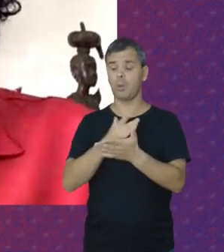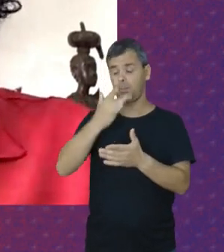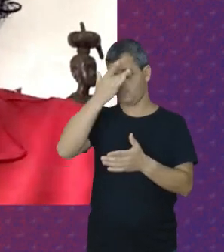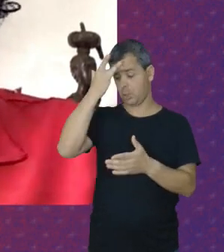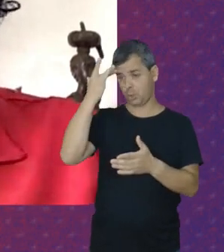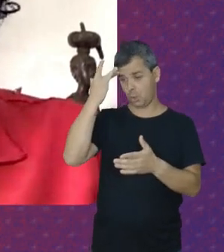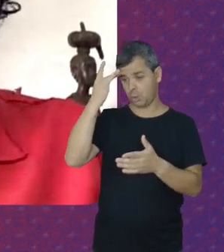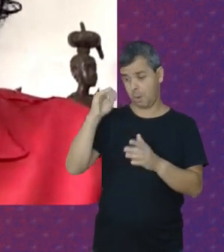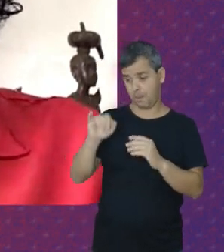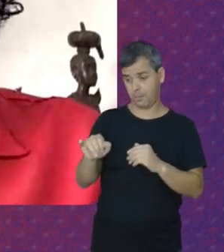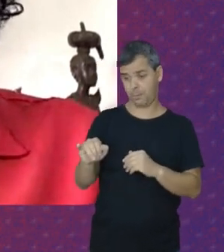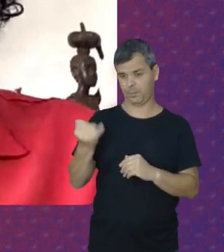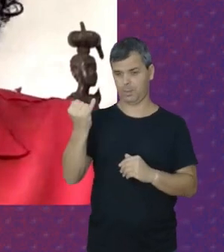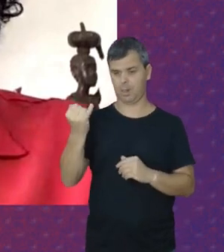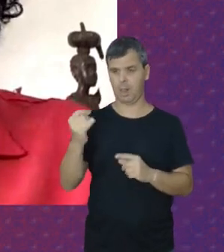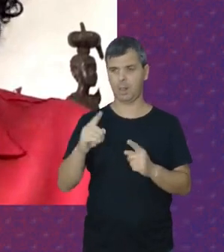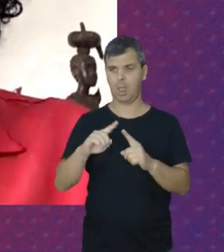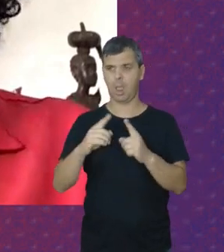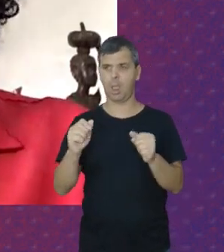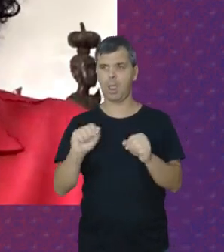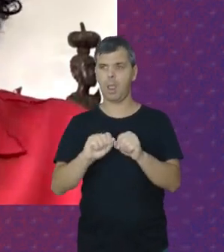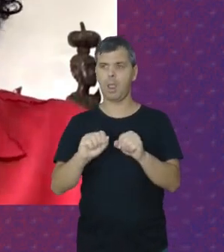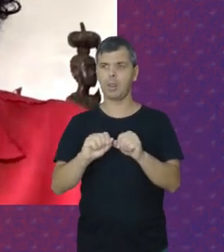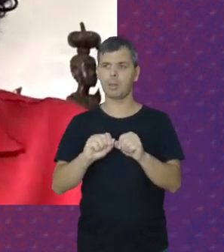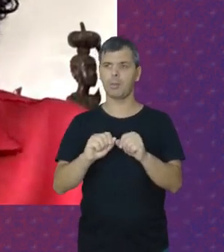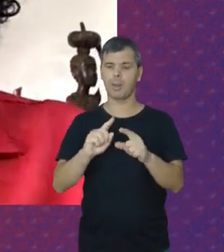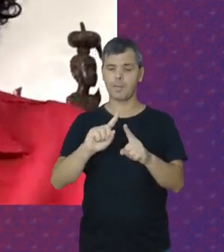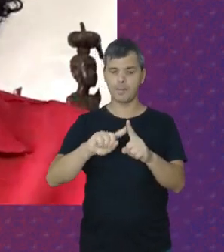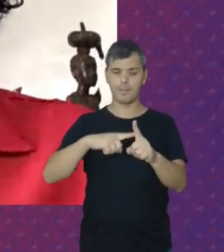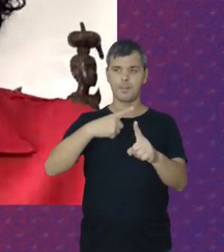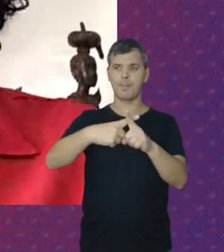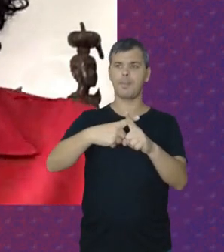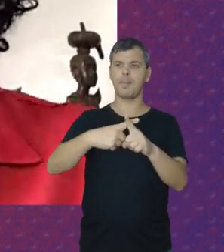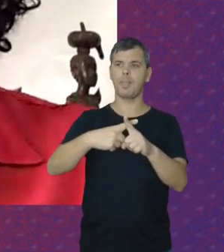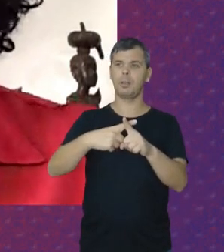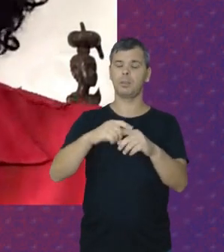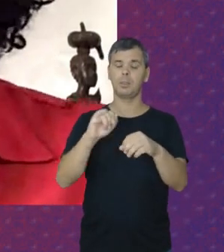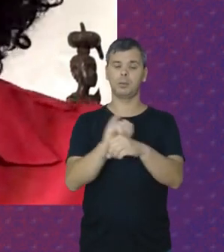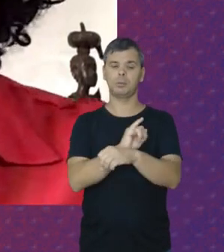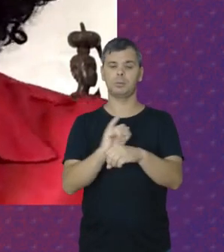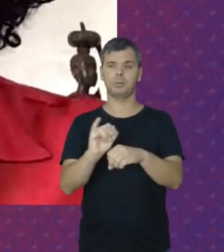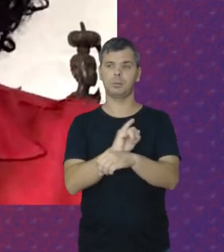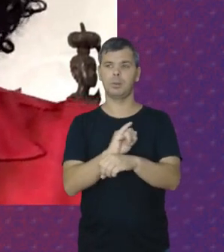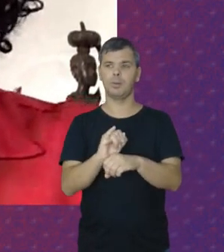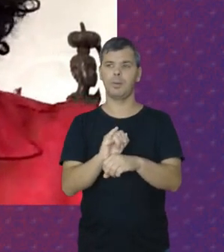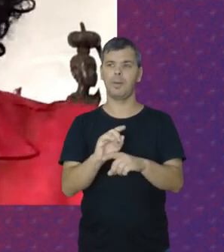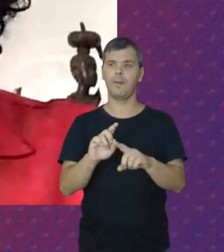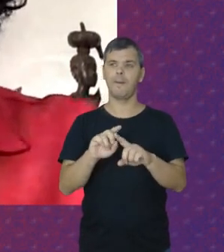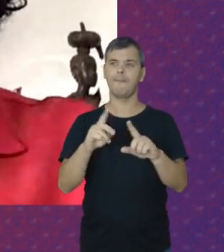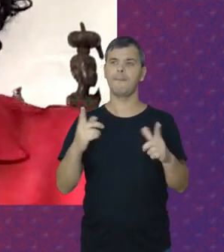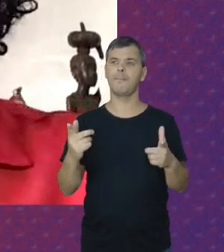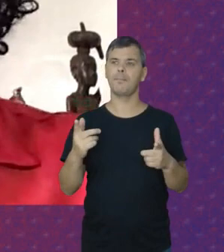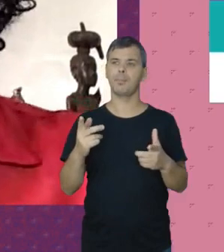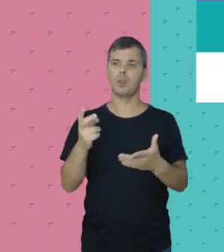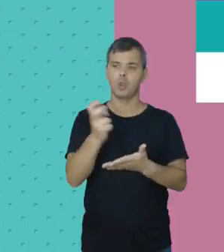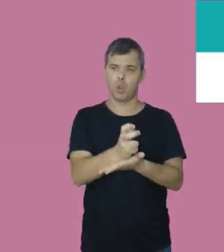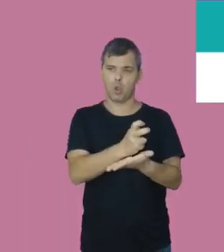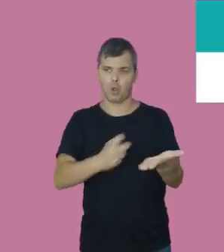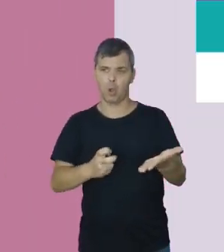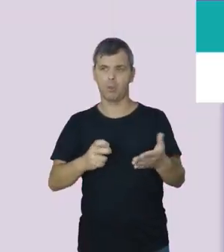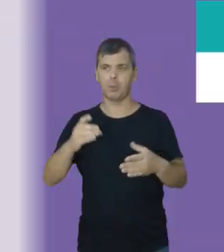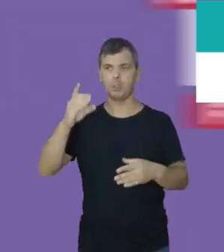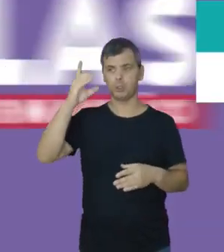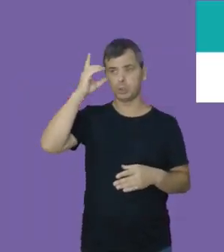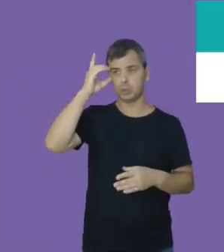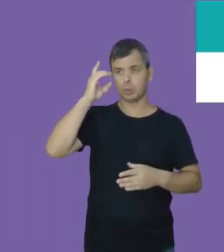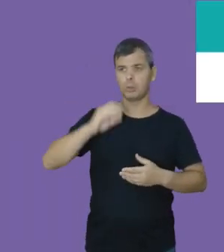aproveitassem E também Somasse A estratégia Deles Do impeachment De Dilma